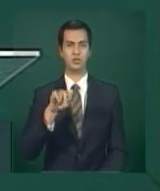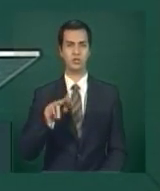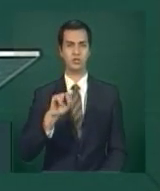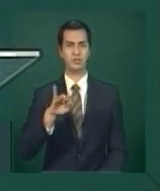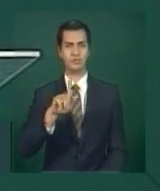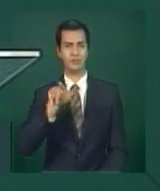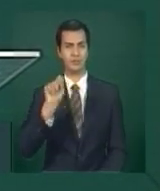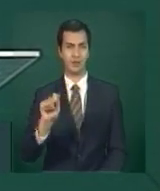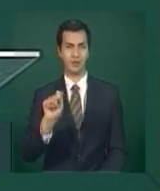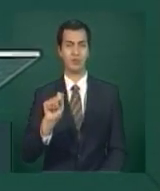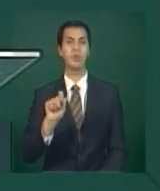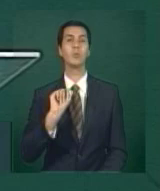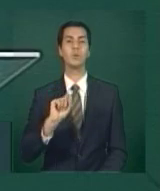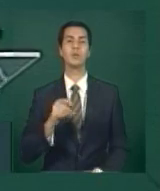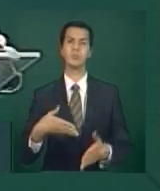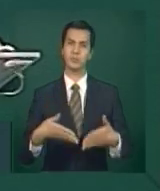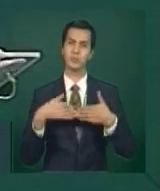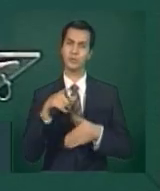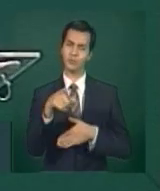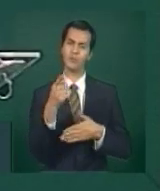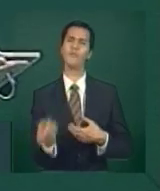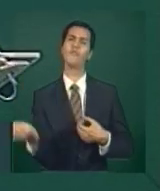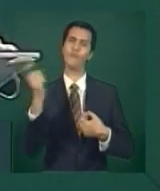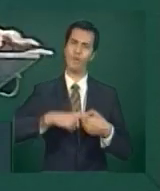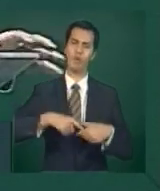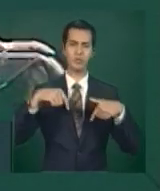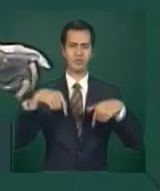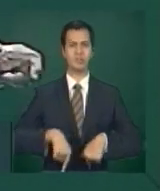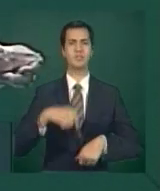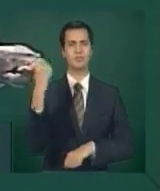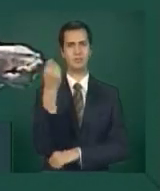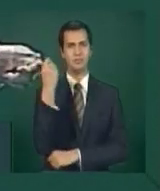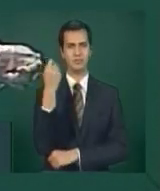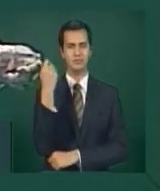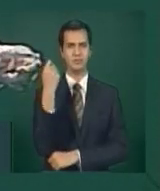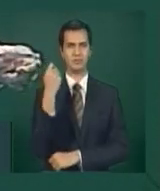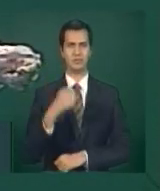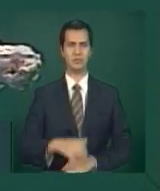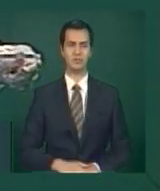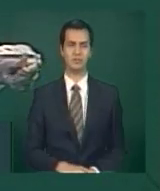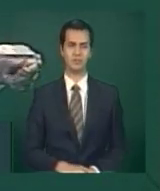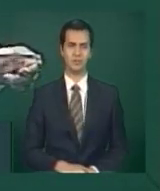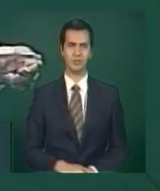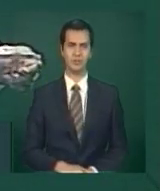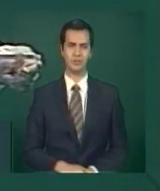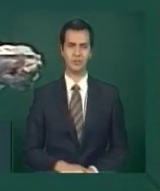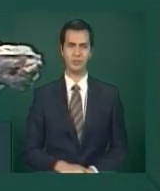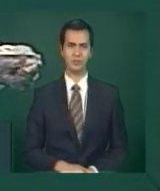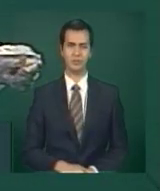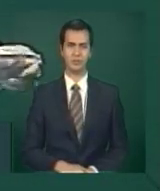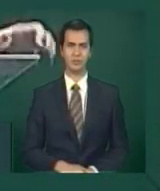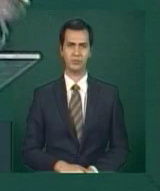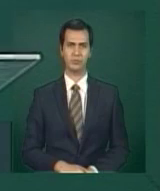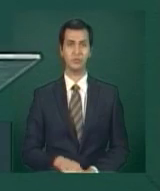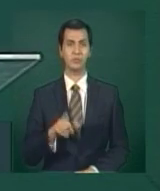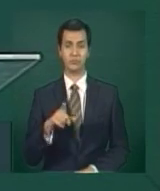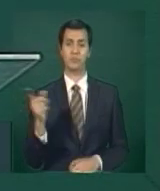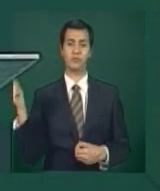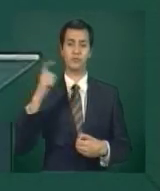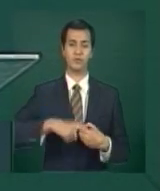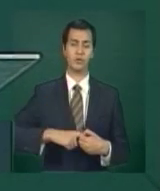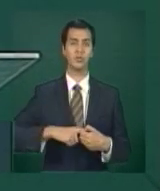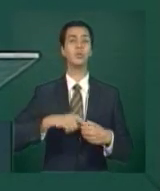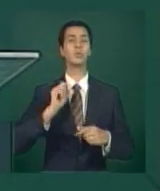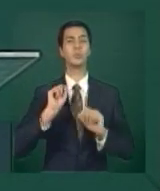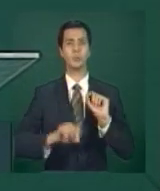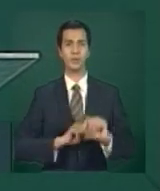Volte sempre, independentemente, de informar o Estado daquilo que a União